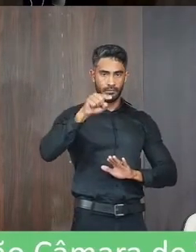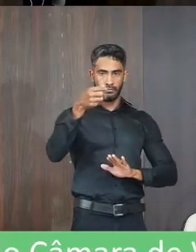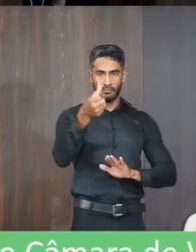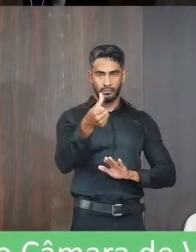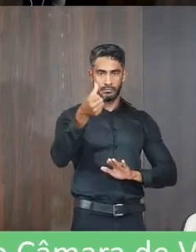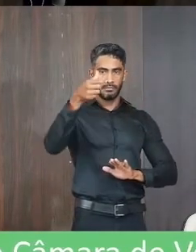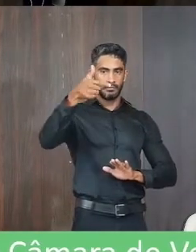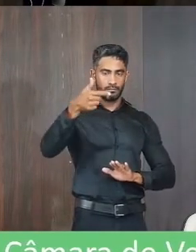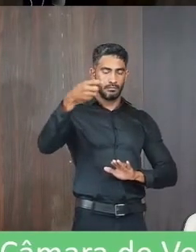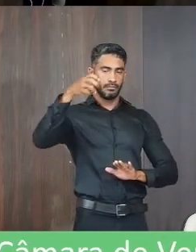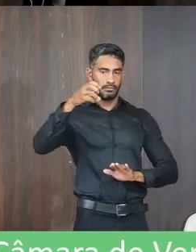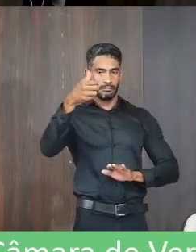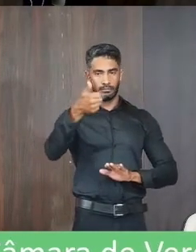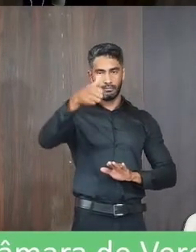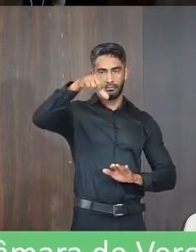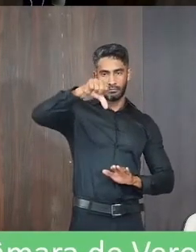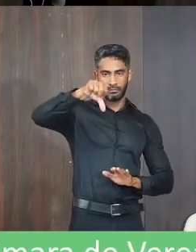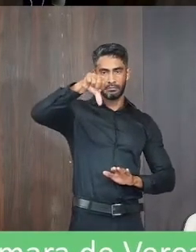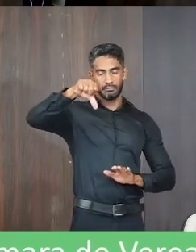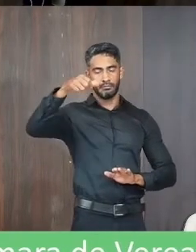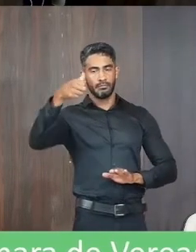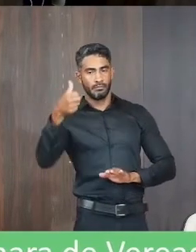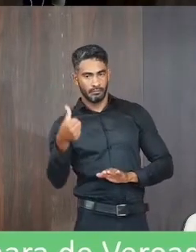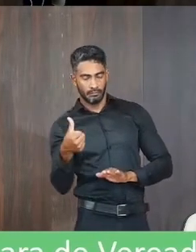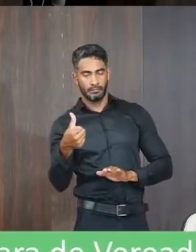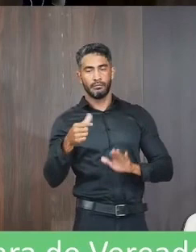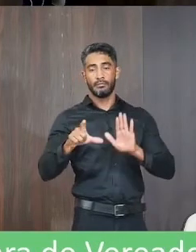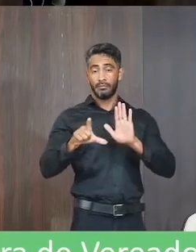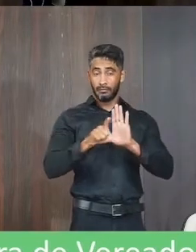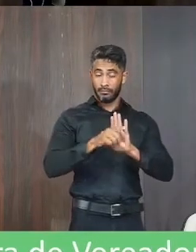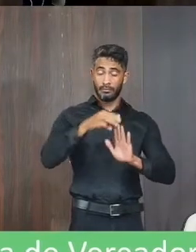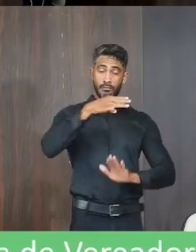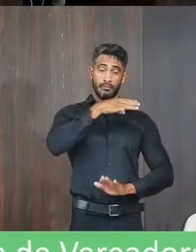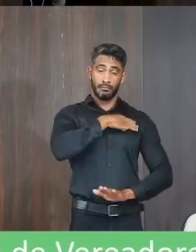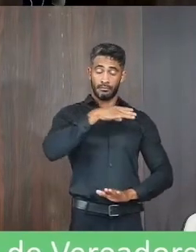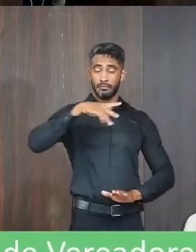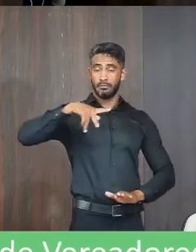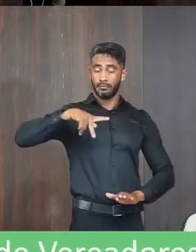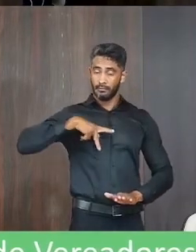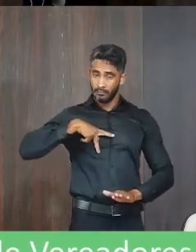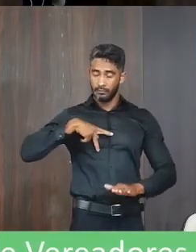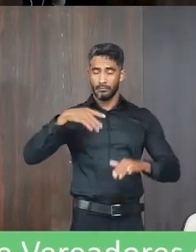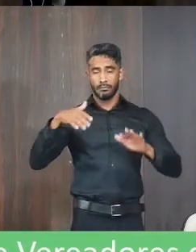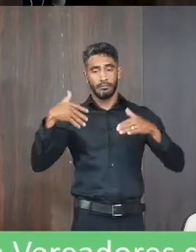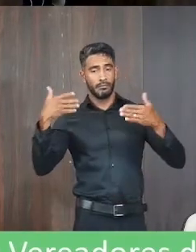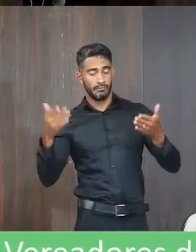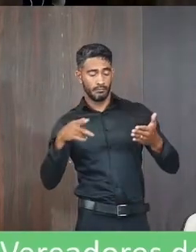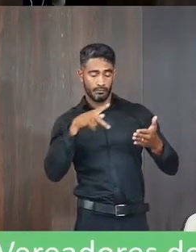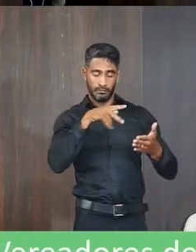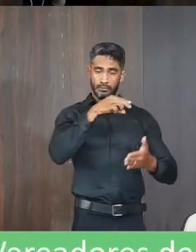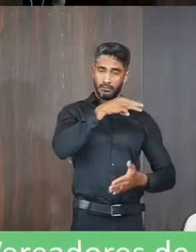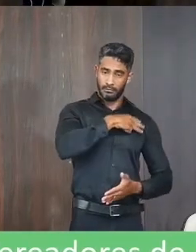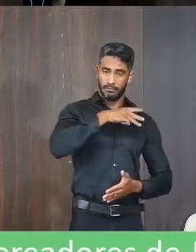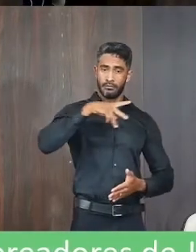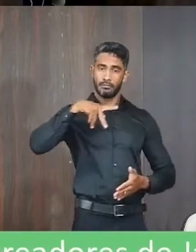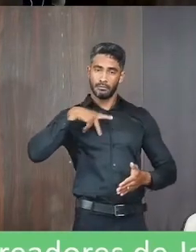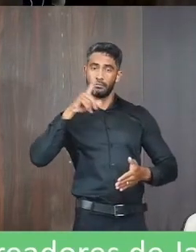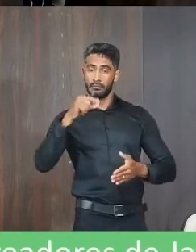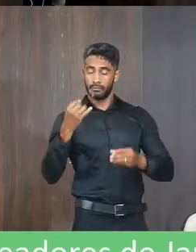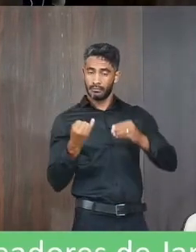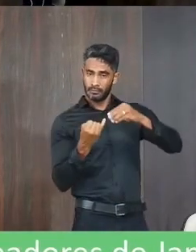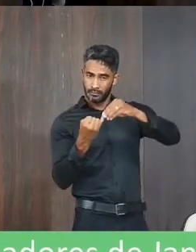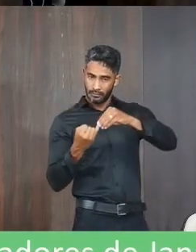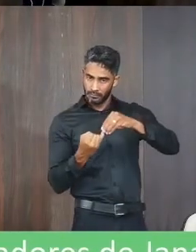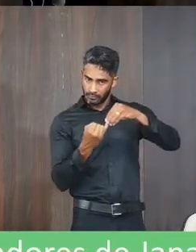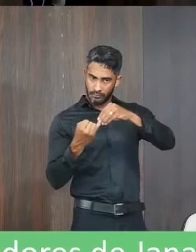de 1993, Lei Orgânica Nacional do Ministério Público. Considerando que o Ministério Público é instituição